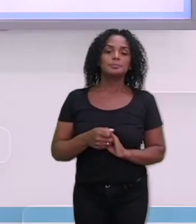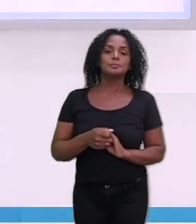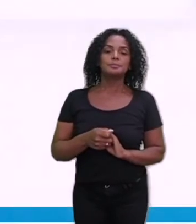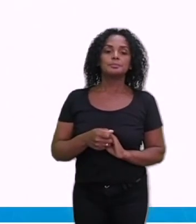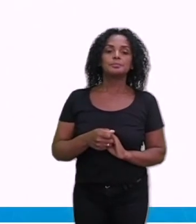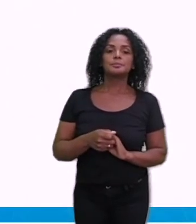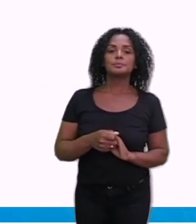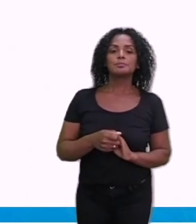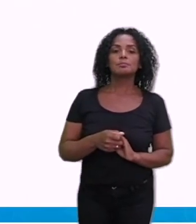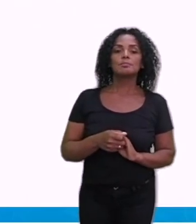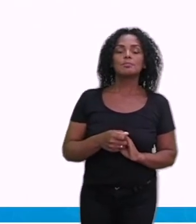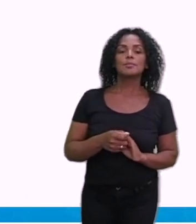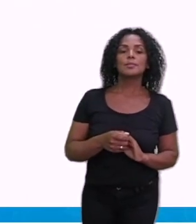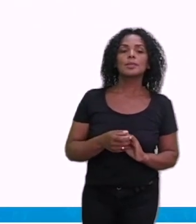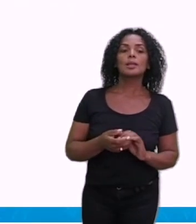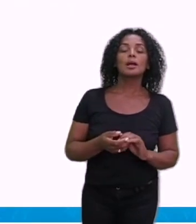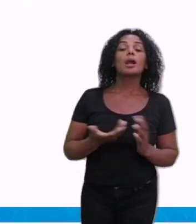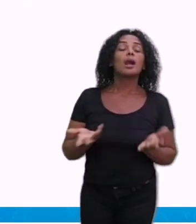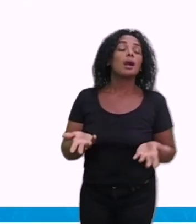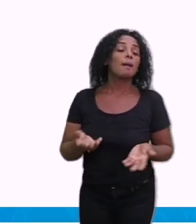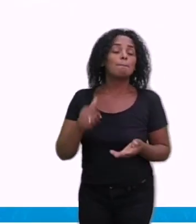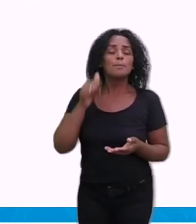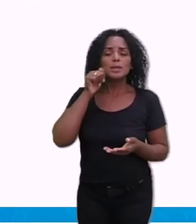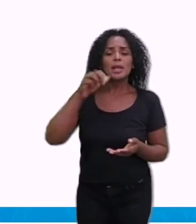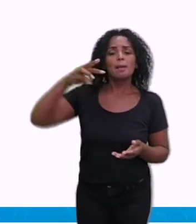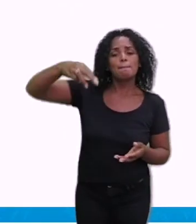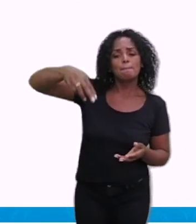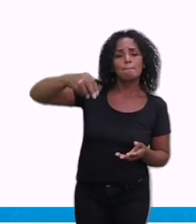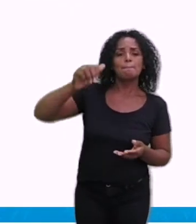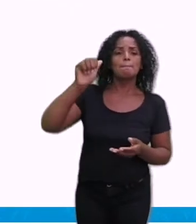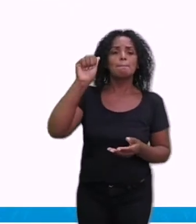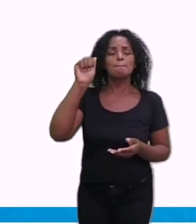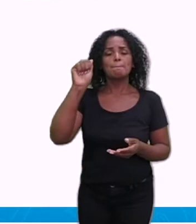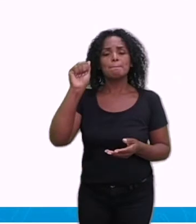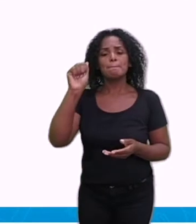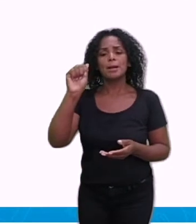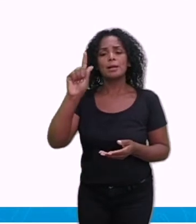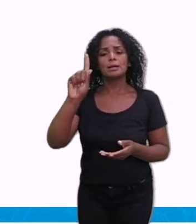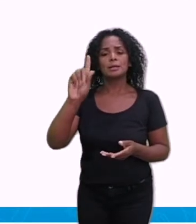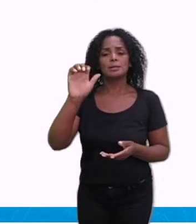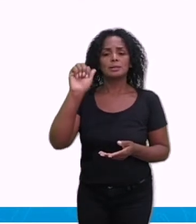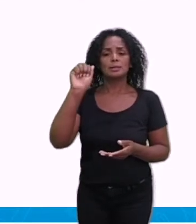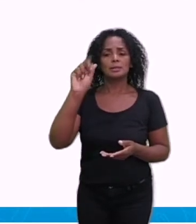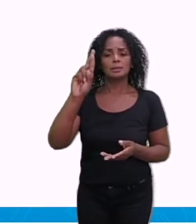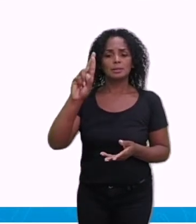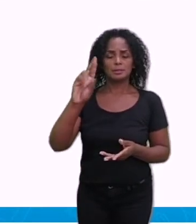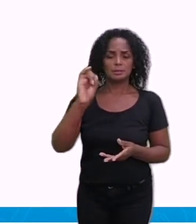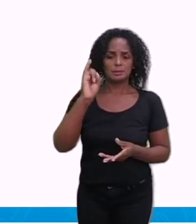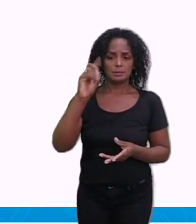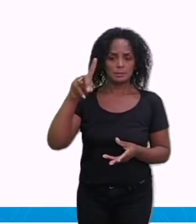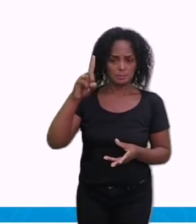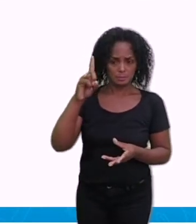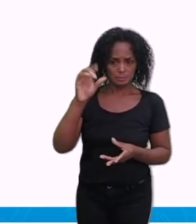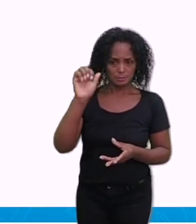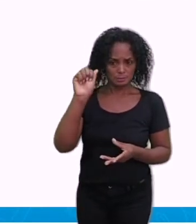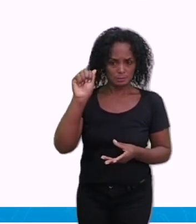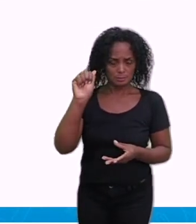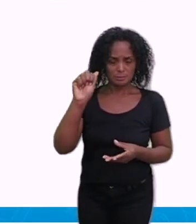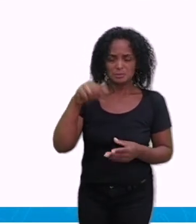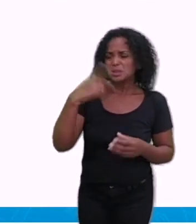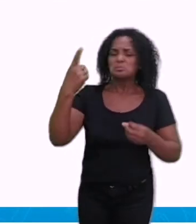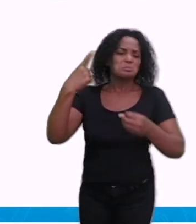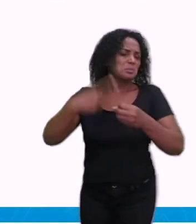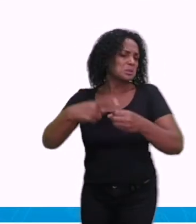Margarida, ela tá numa cidade onde tá tendo surto de dengue. Não é a cidade dela, tá? Ela tá